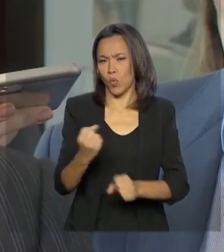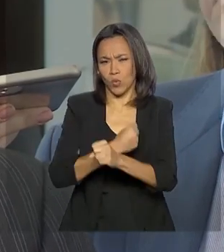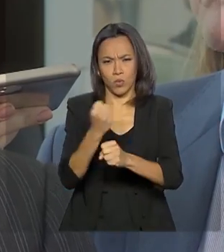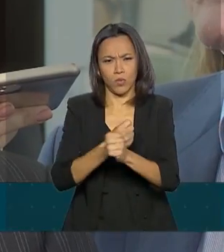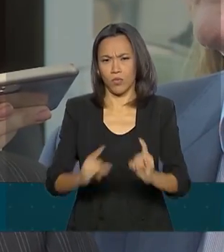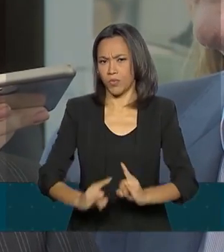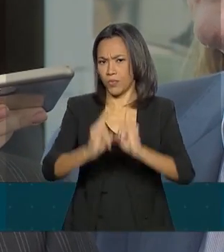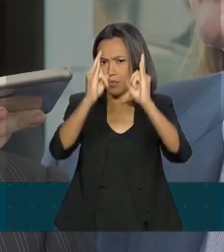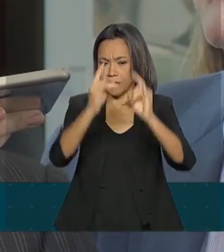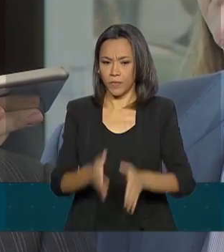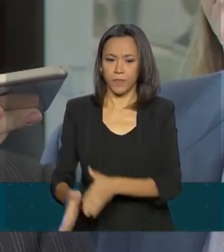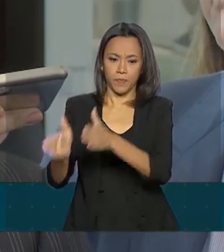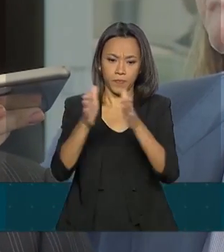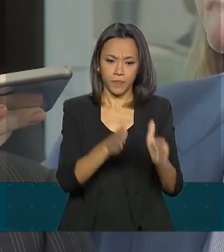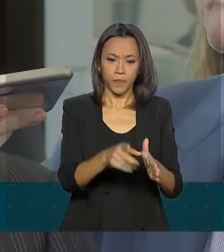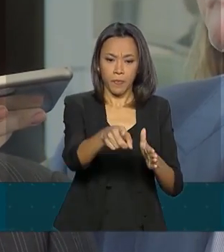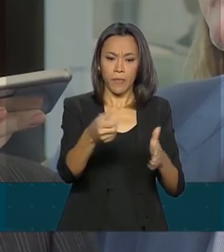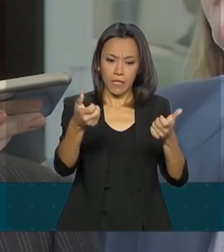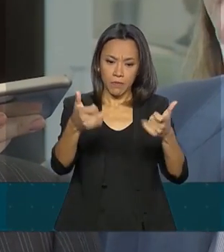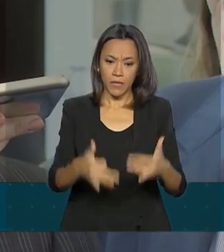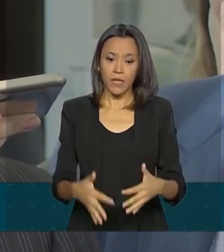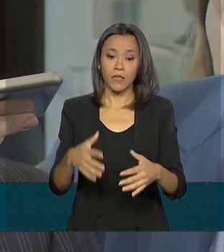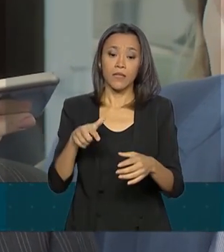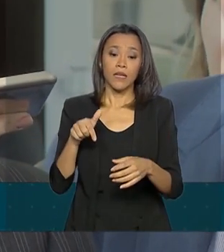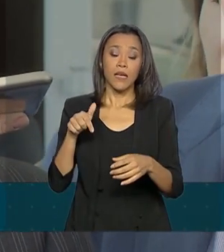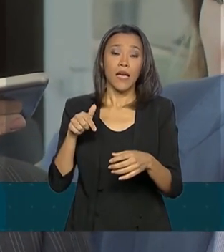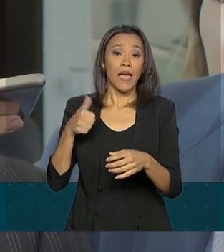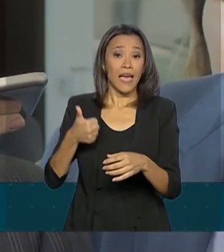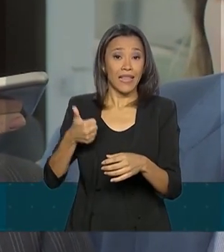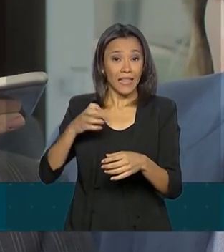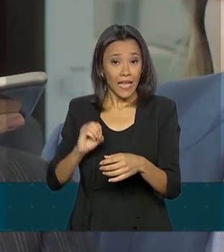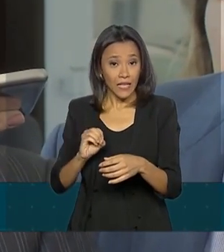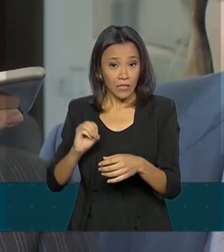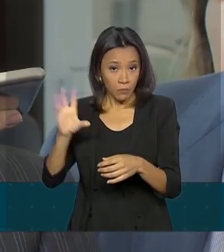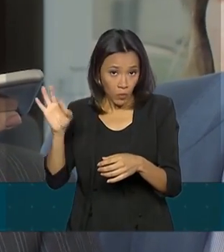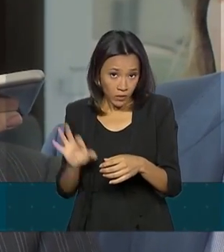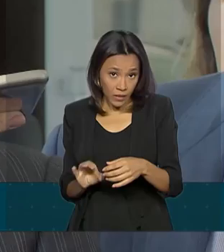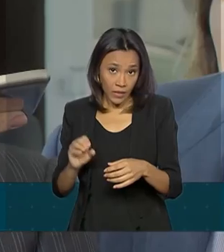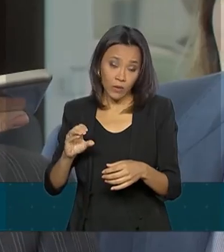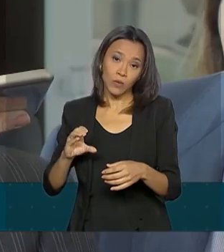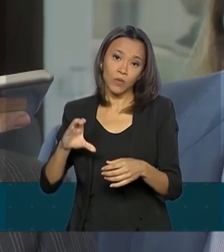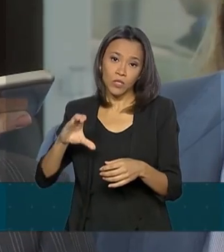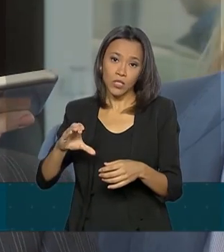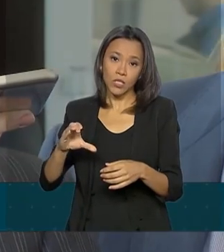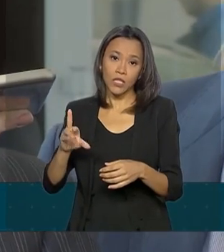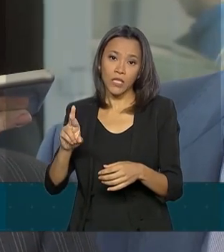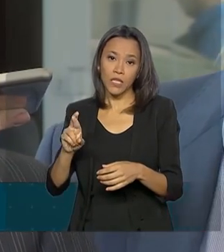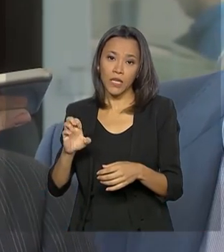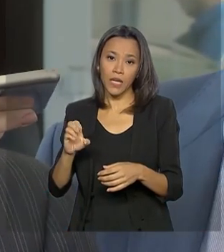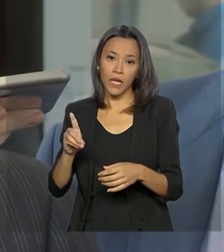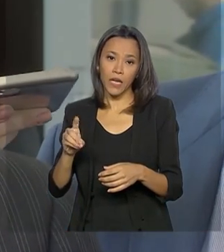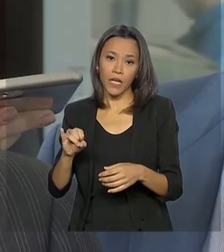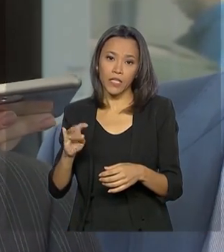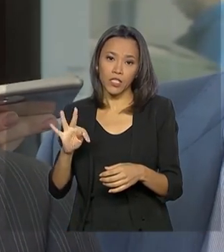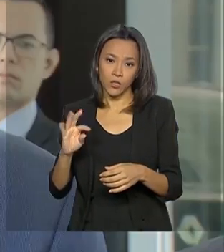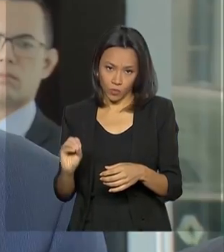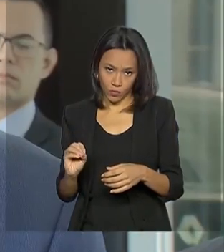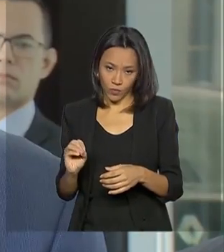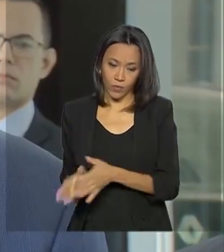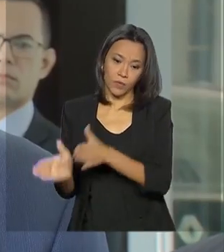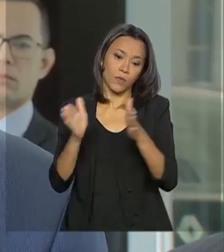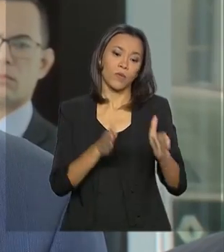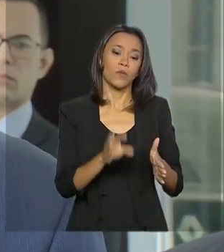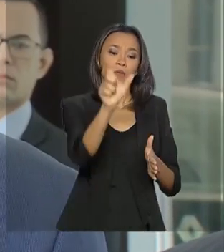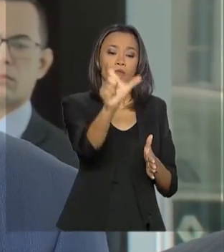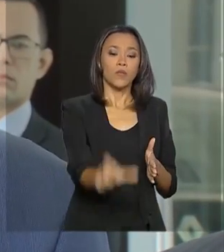75 bilhões são apenas 10% da nossa carteira de crédito e nós faremos isso matematicamente. O